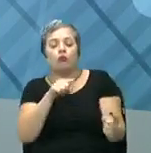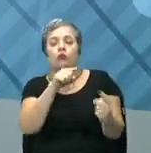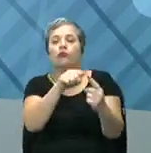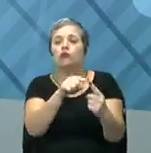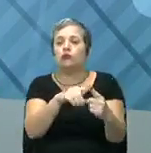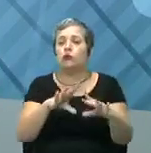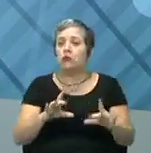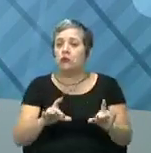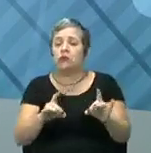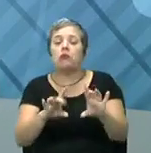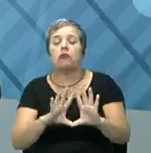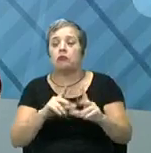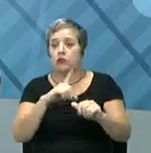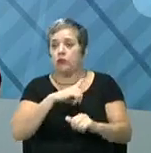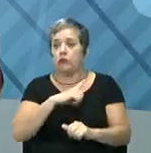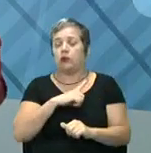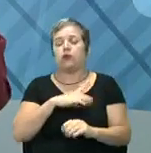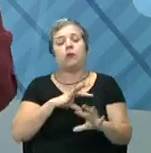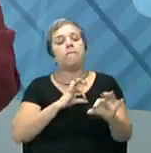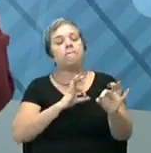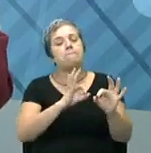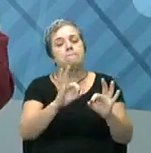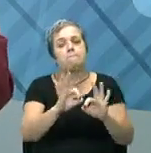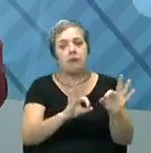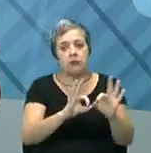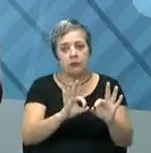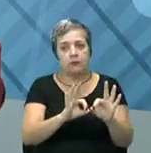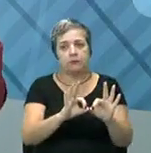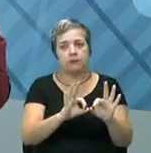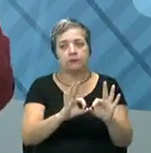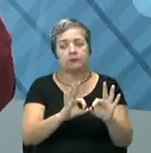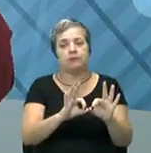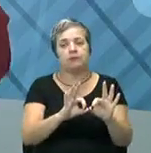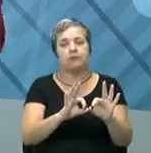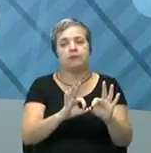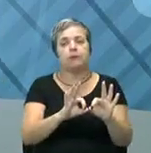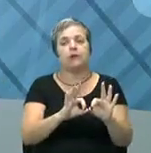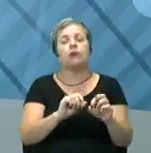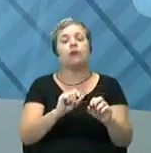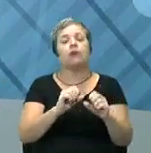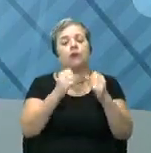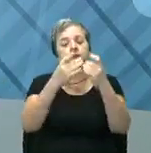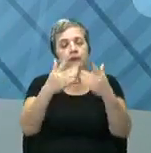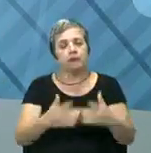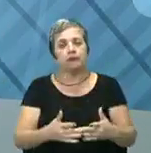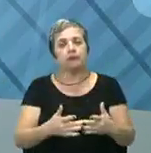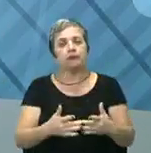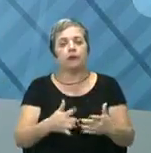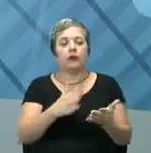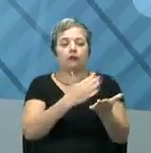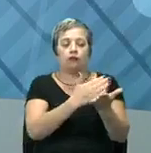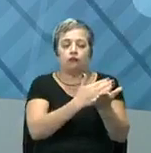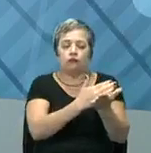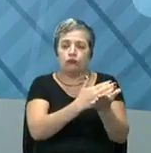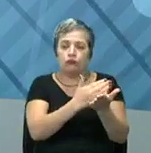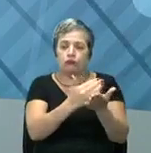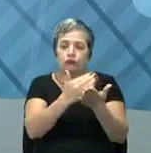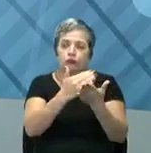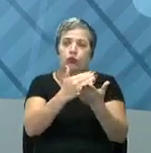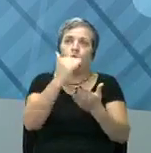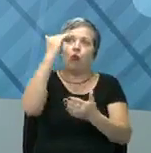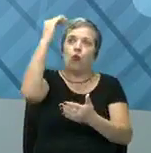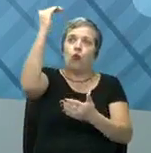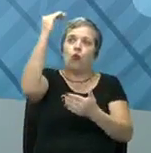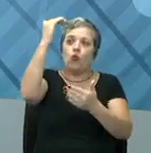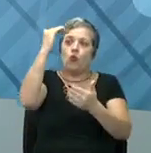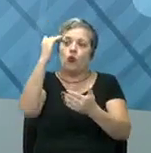dia, por semana? Esse é o planejamento operacional. Então o que eu quero dizer com o planejamento? Ele começa lá alto e ele vai